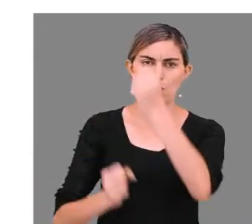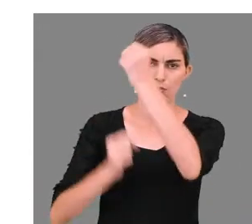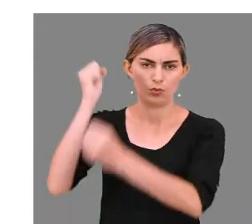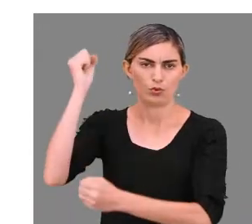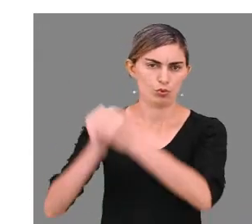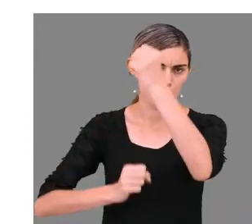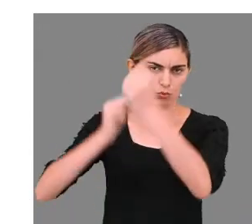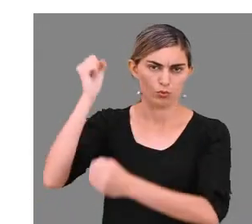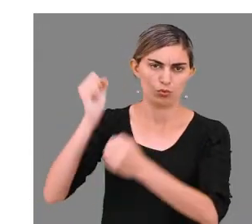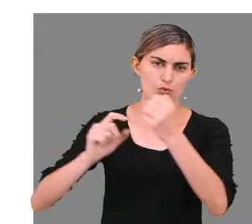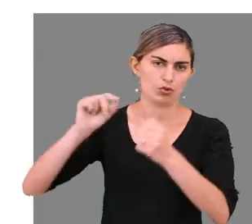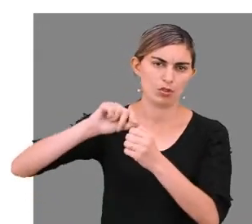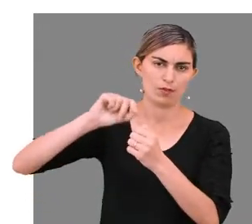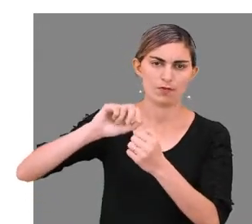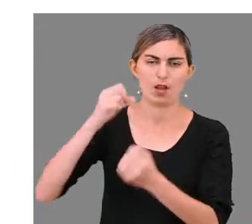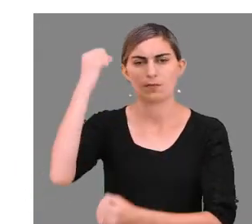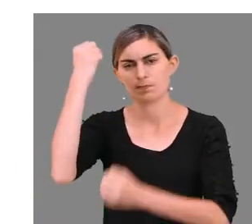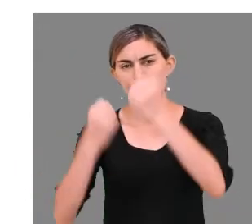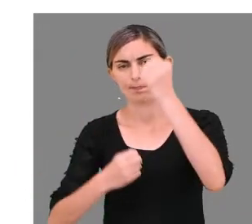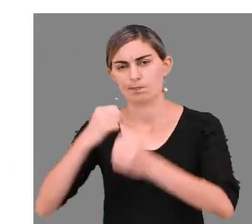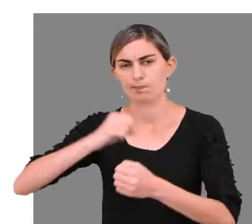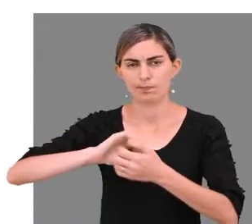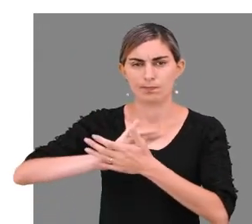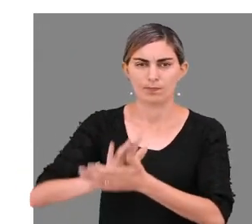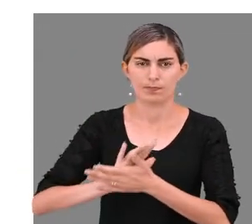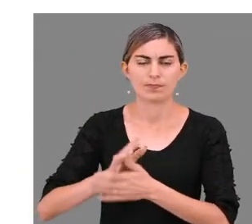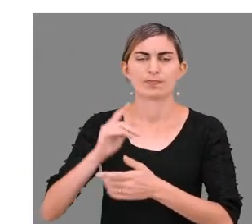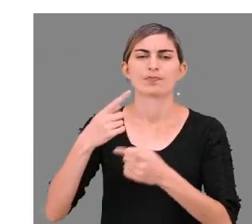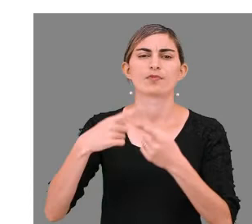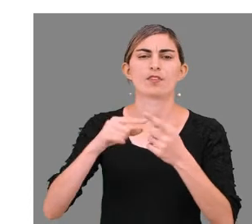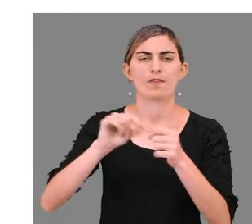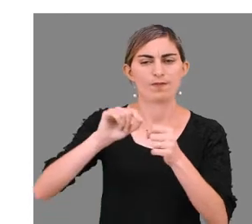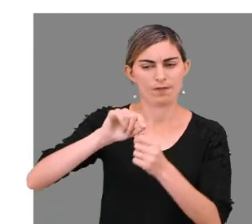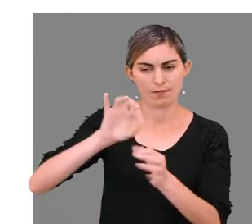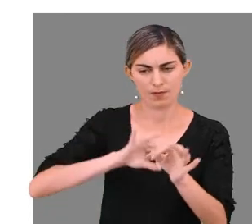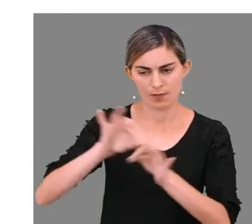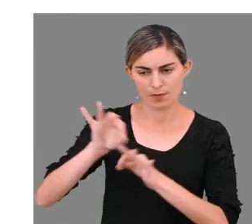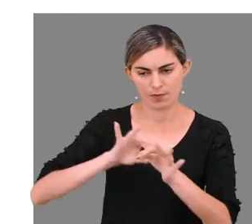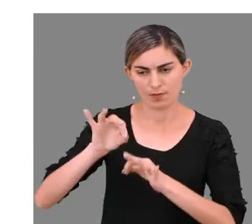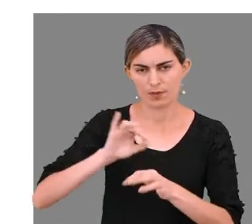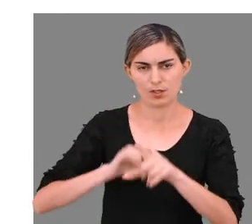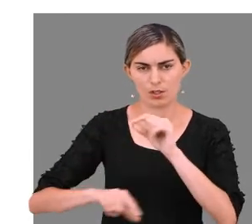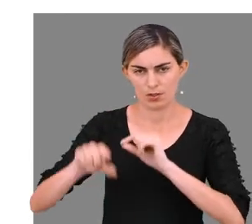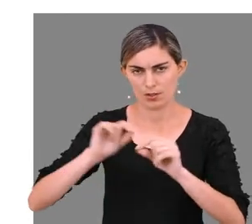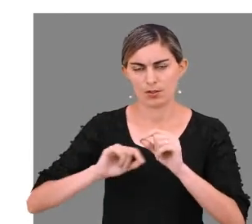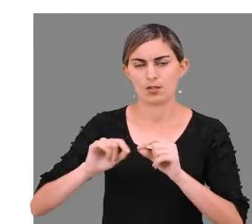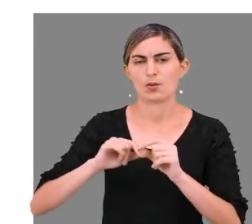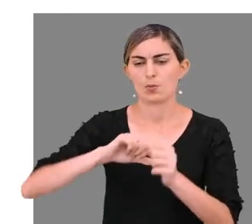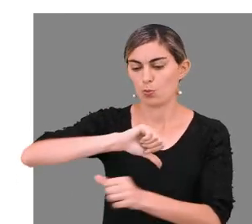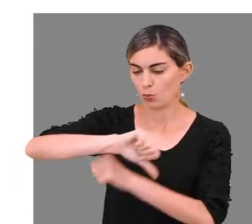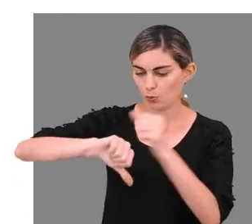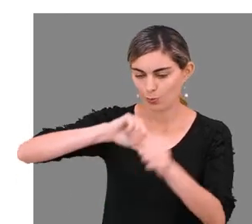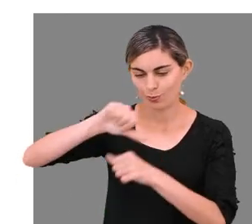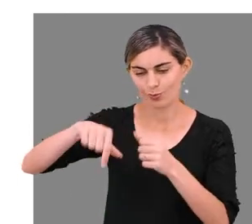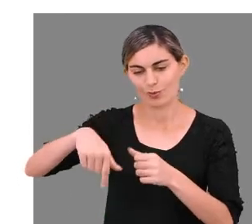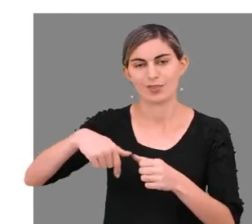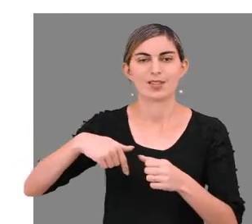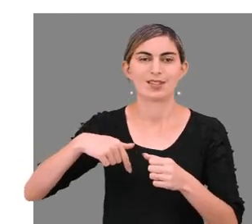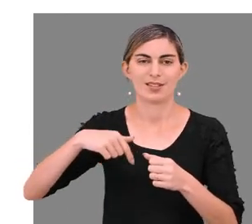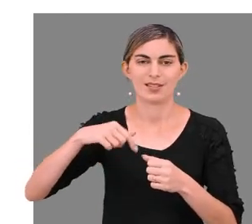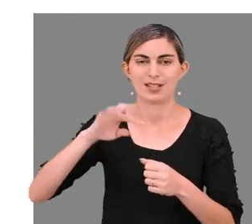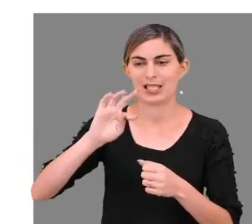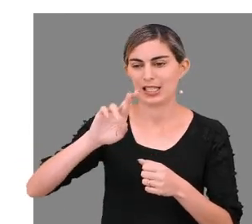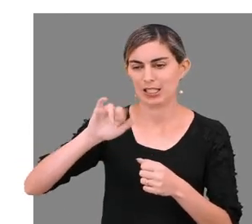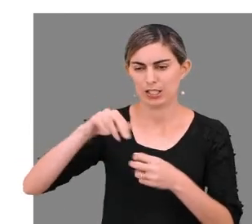indústria, que nesse caso a indústria são os moinhos, que vai transformar essa